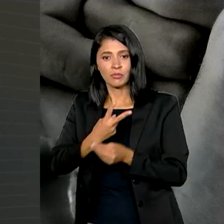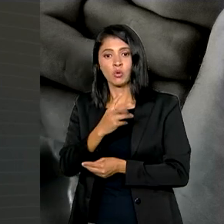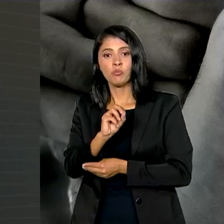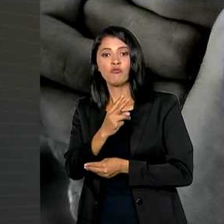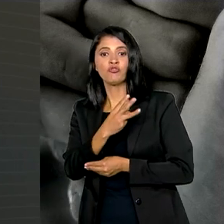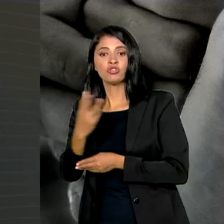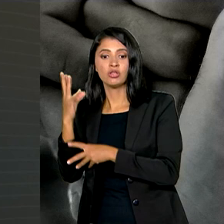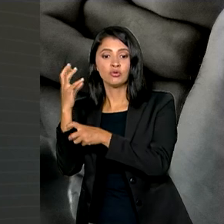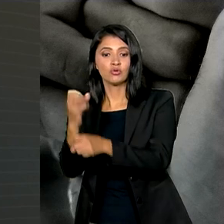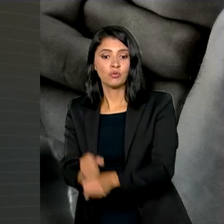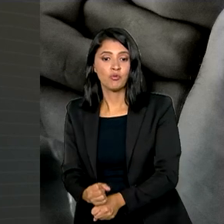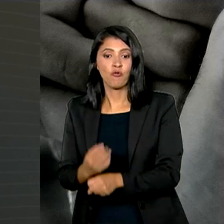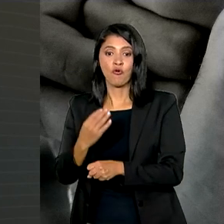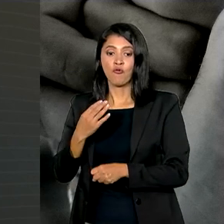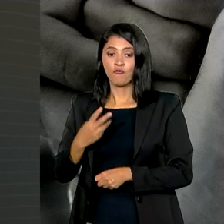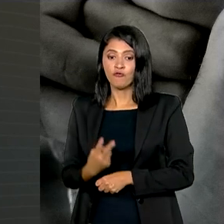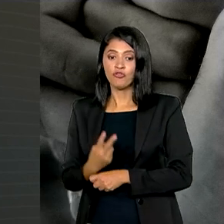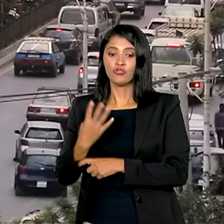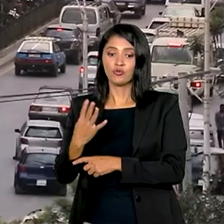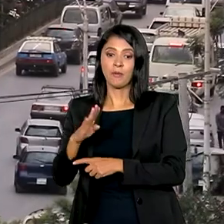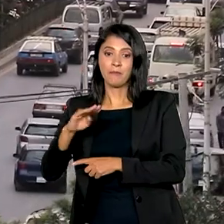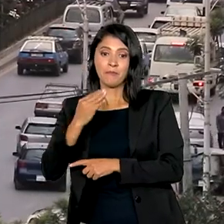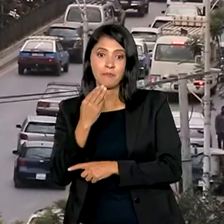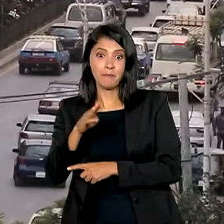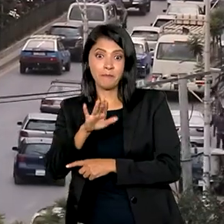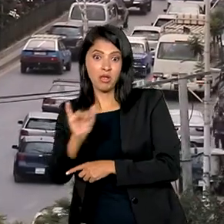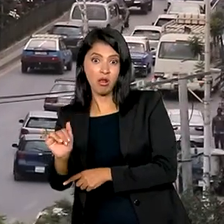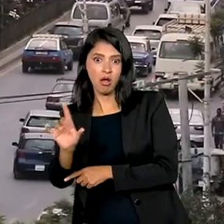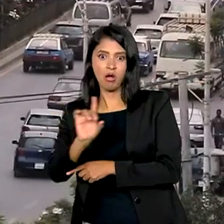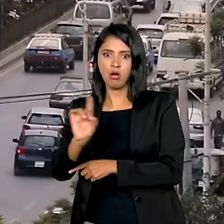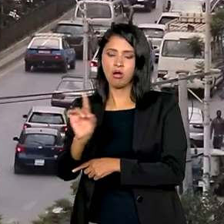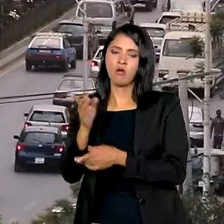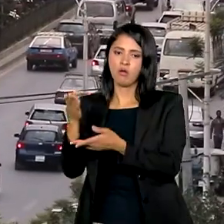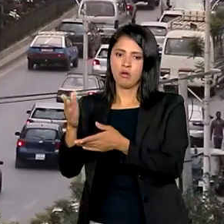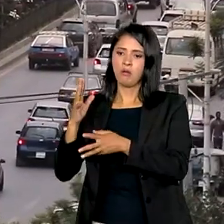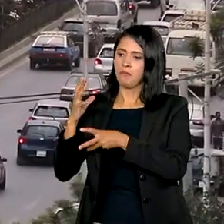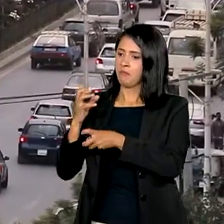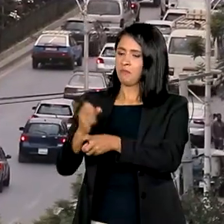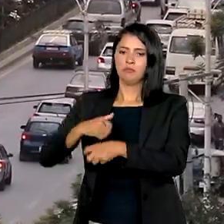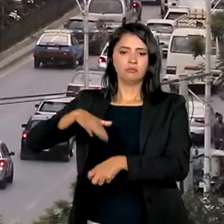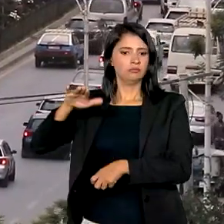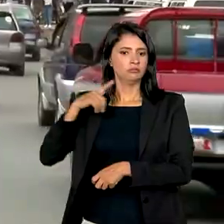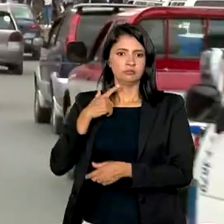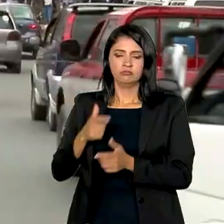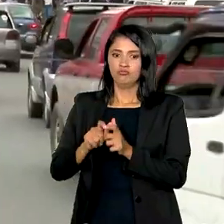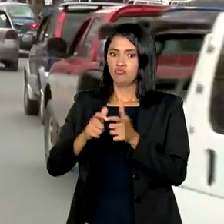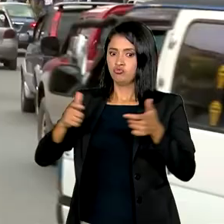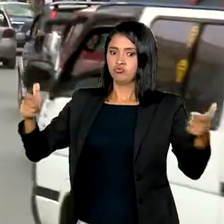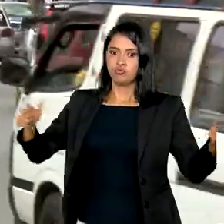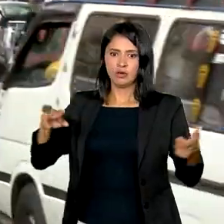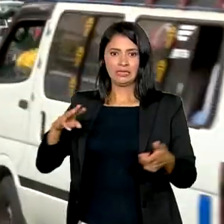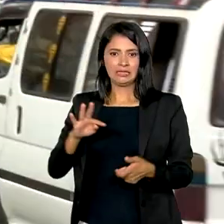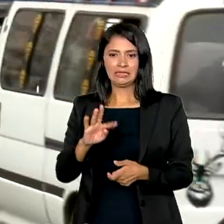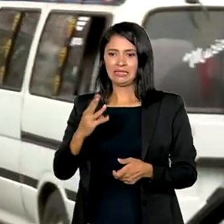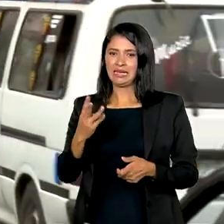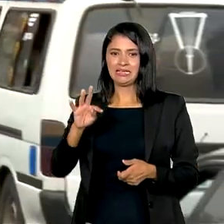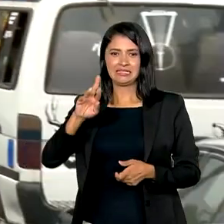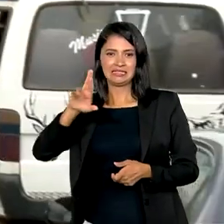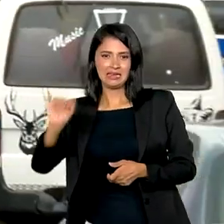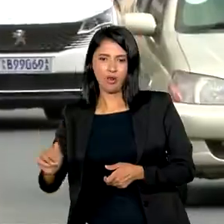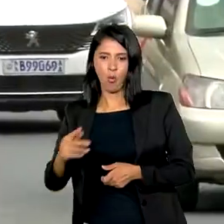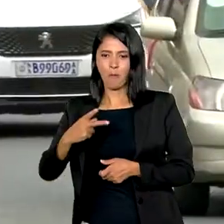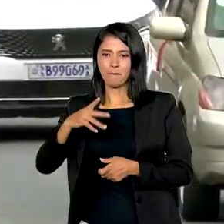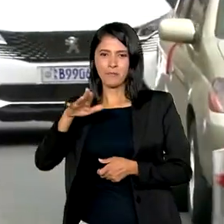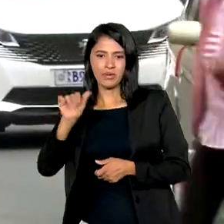comercial somou 24 bilhões de dólares. Com mais de 1 bilhão e 200 milhões de habitantes e 3 trilhões de dólares de